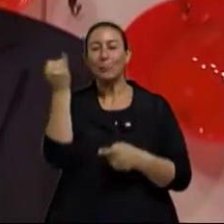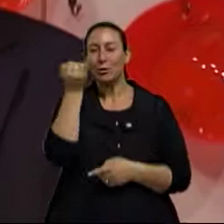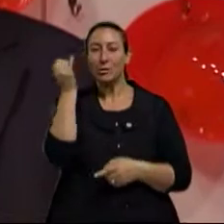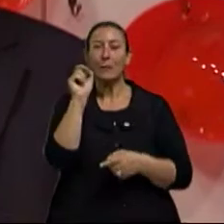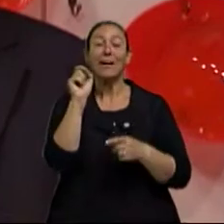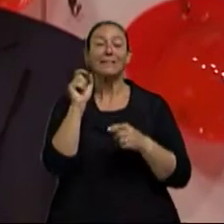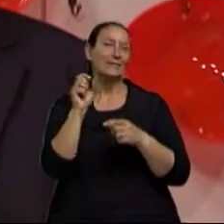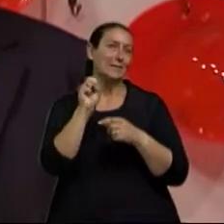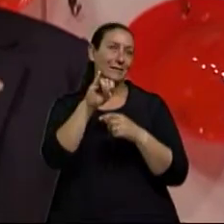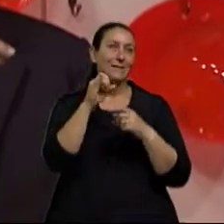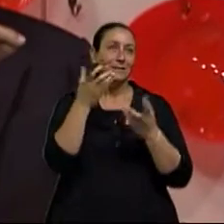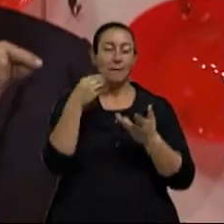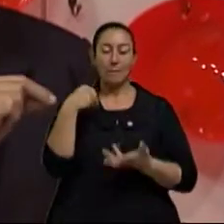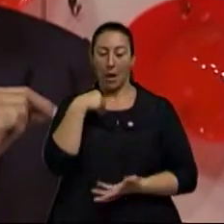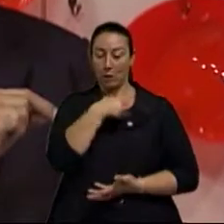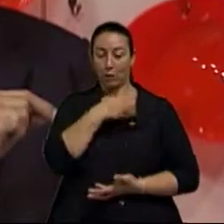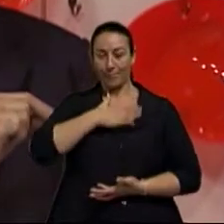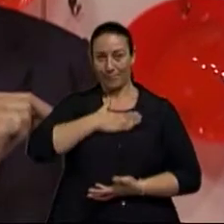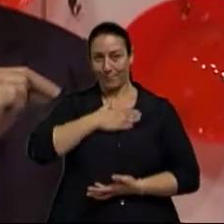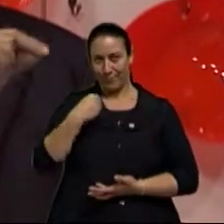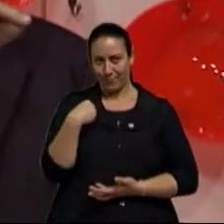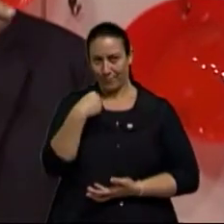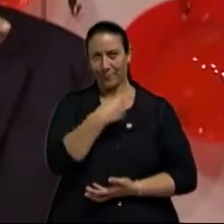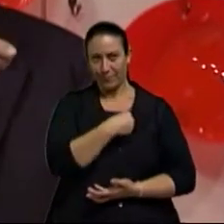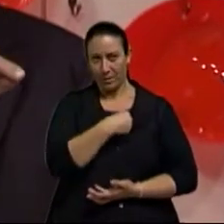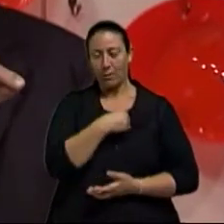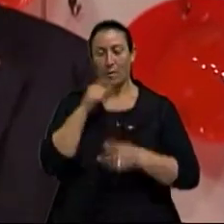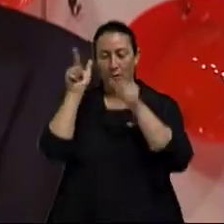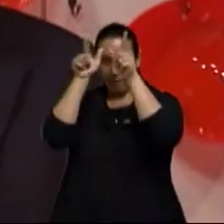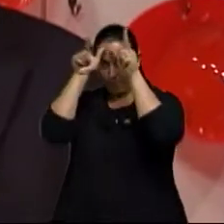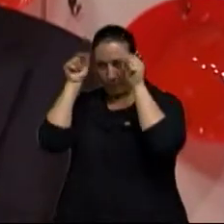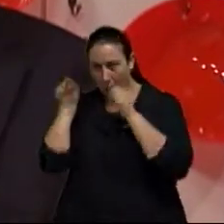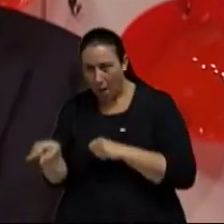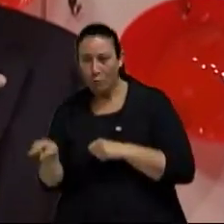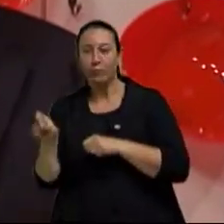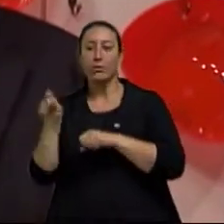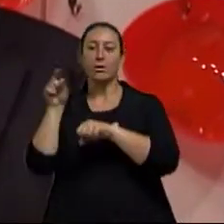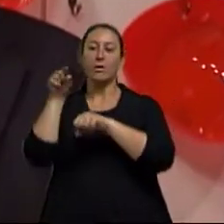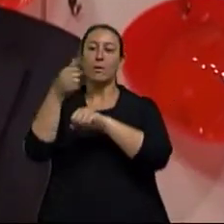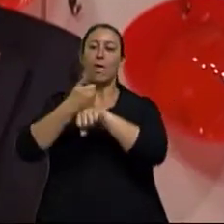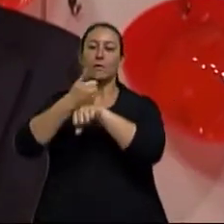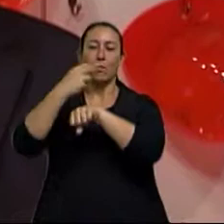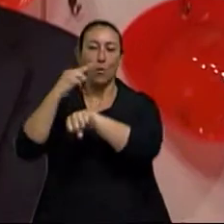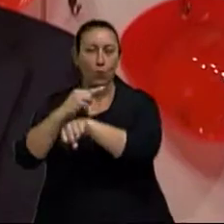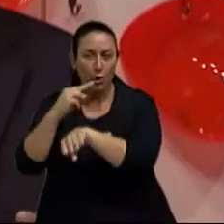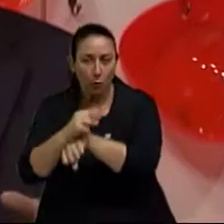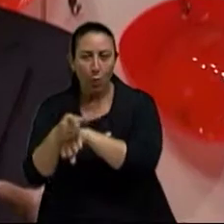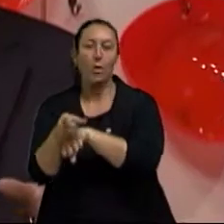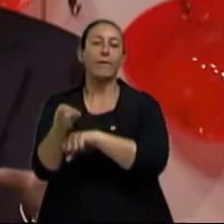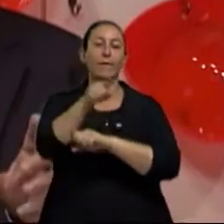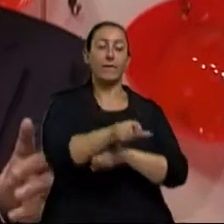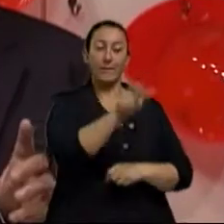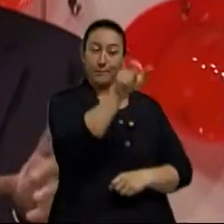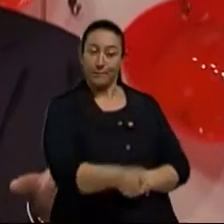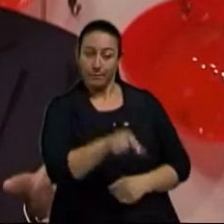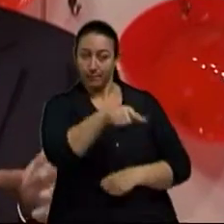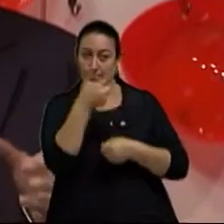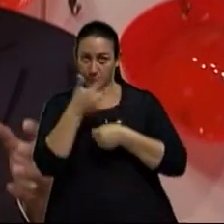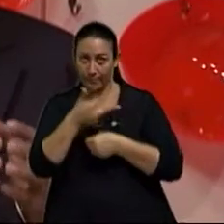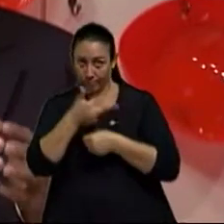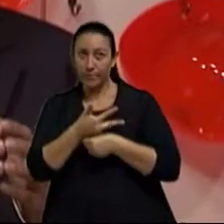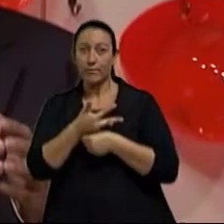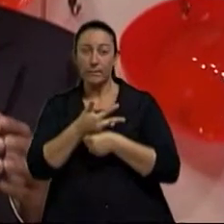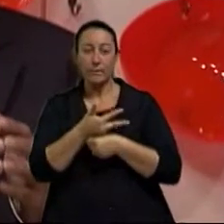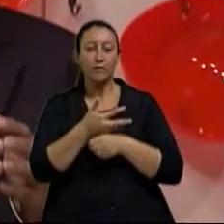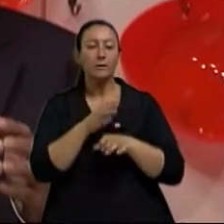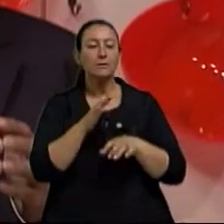entre o médico, a enfermagem, o cuidador e o paciente, especialmente entre o paciente